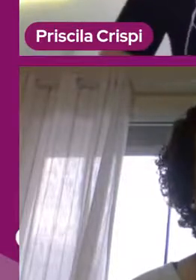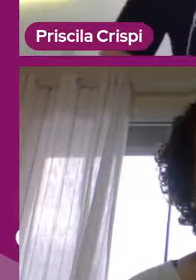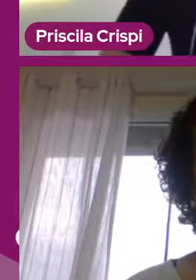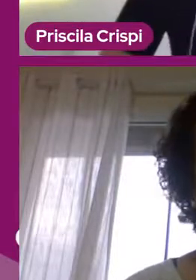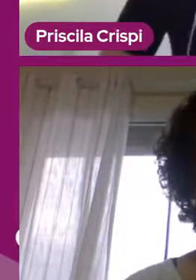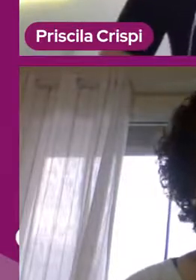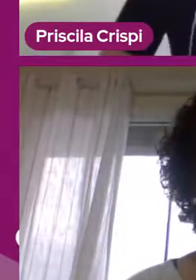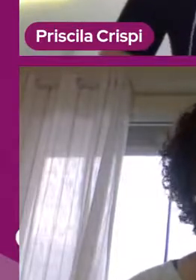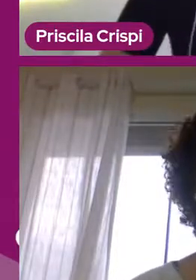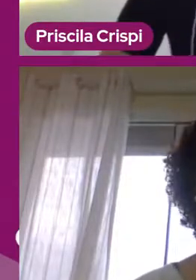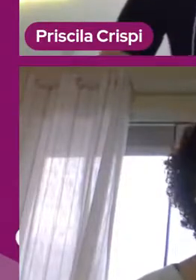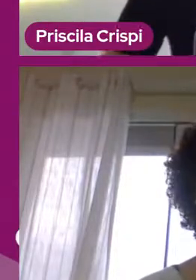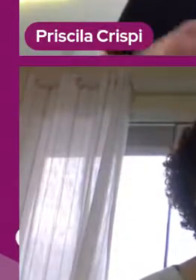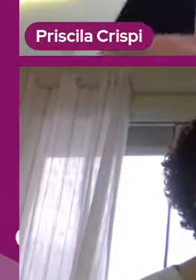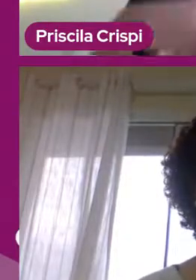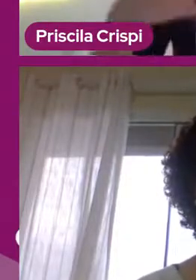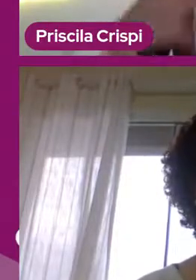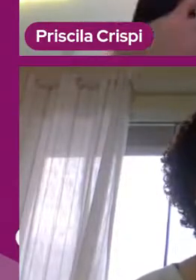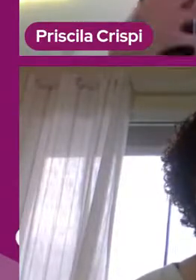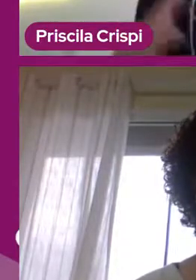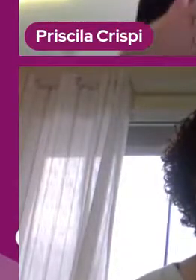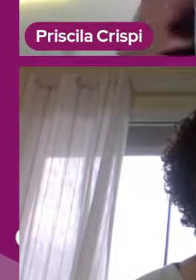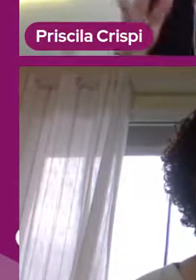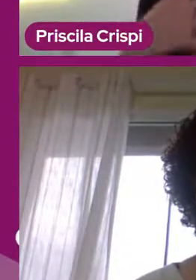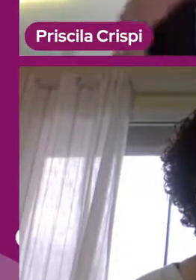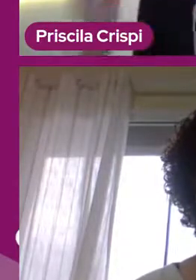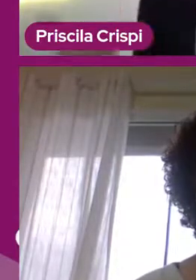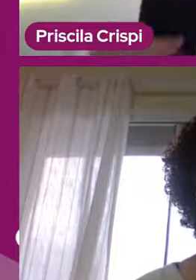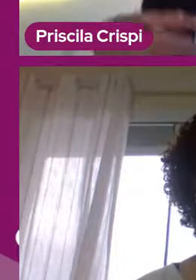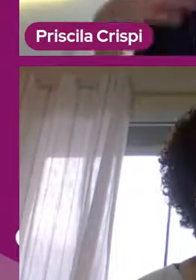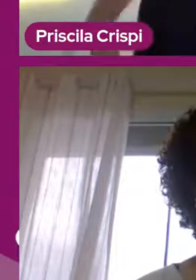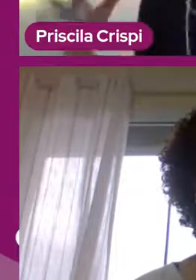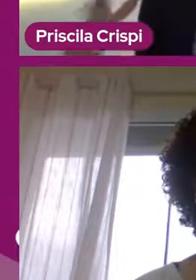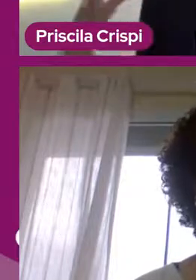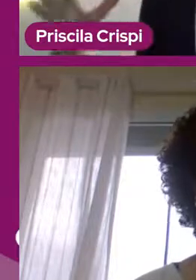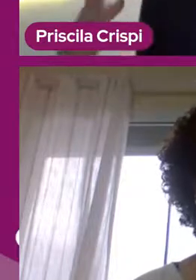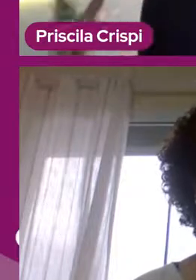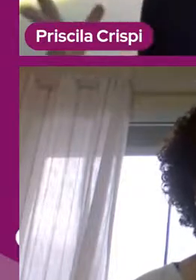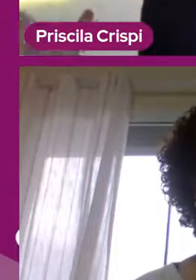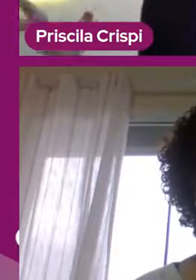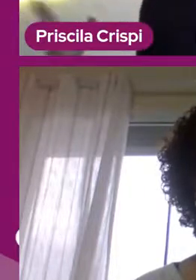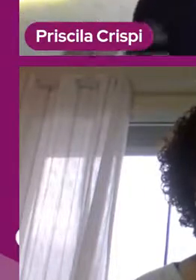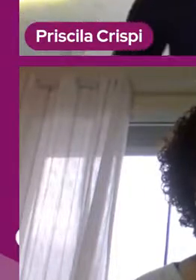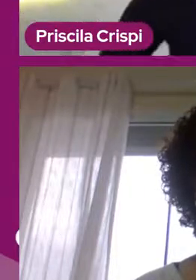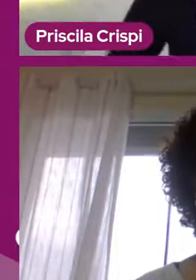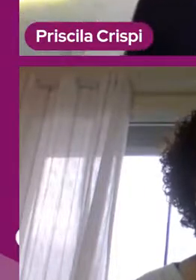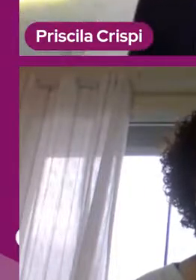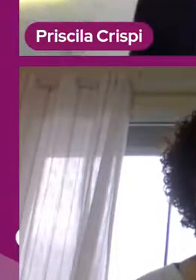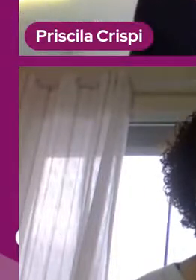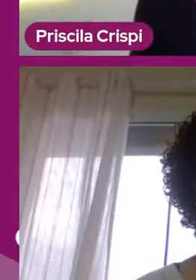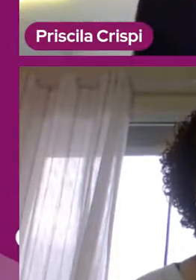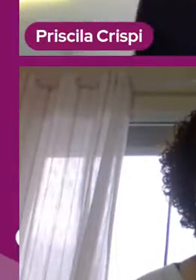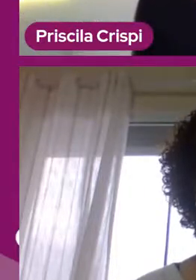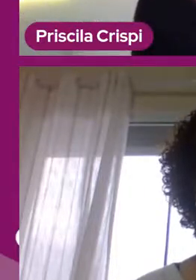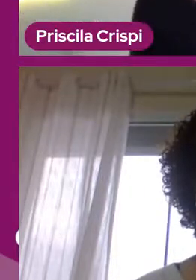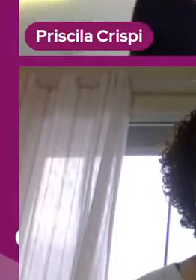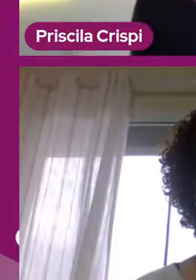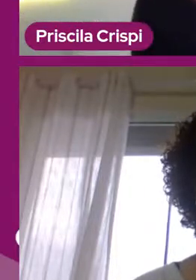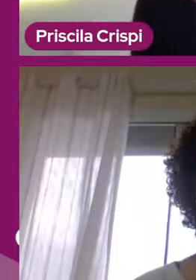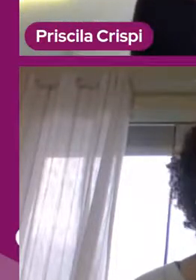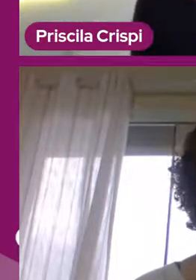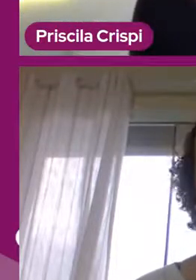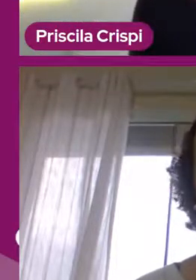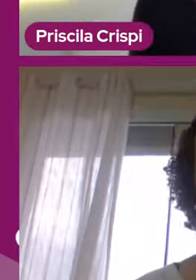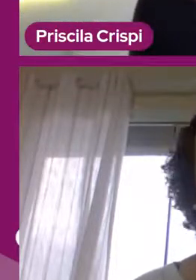conteúdo do Science aí. Depois a gente quer ver fotos e tudo mais de como foi essa recepção lá pelas crianças.